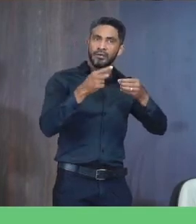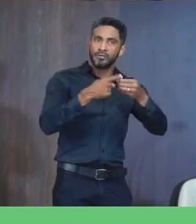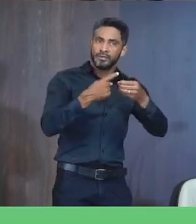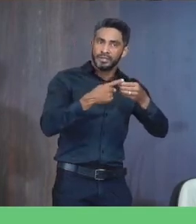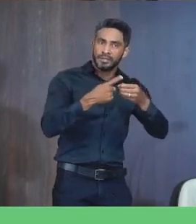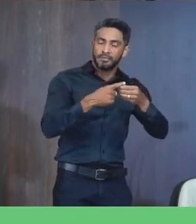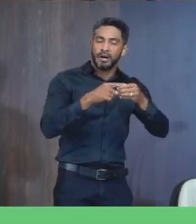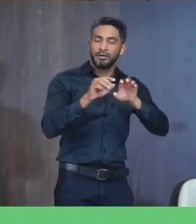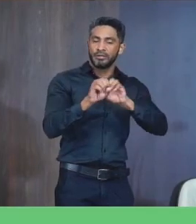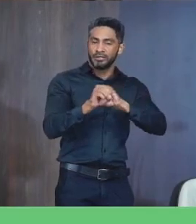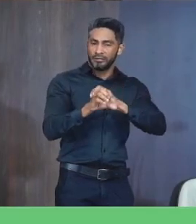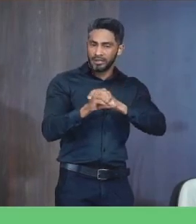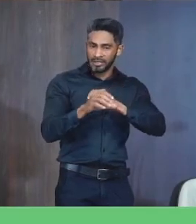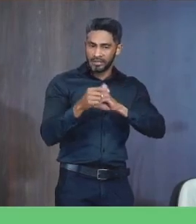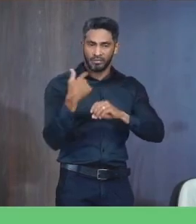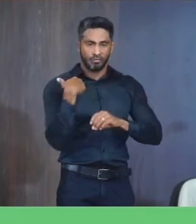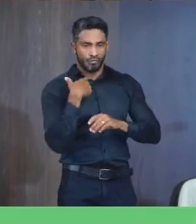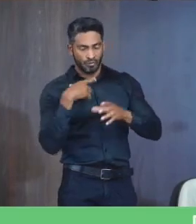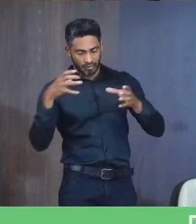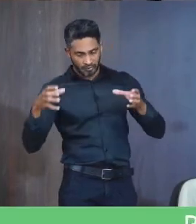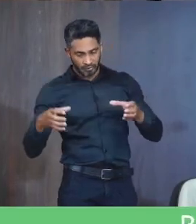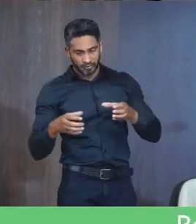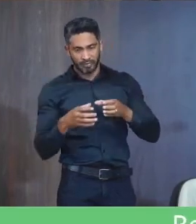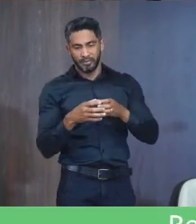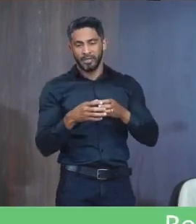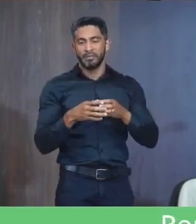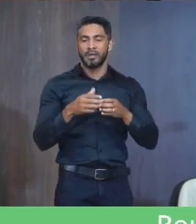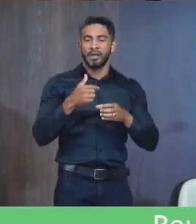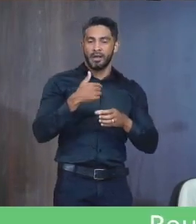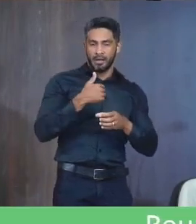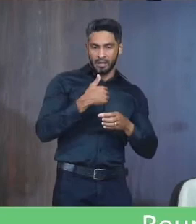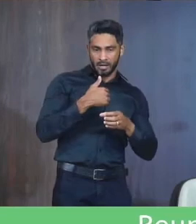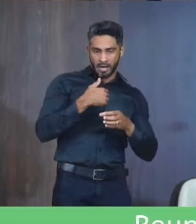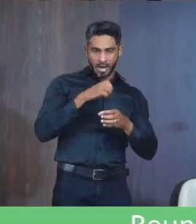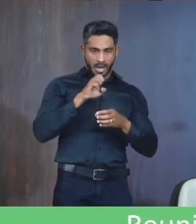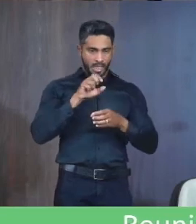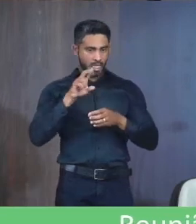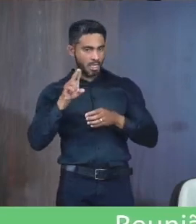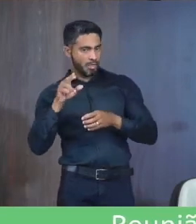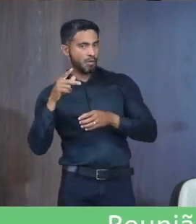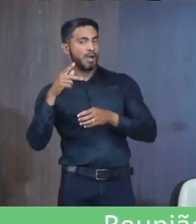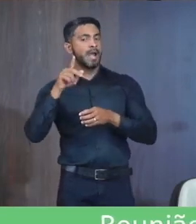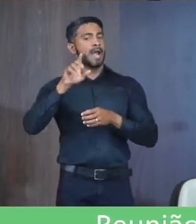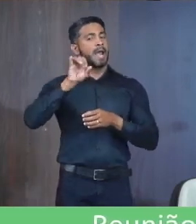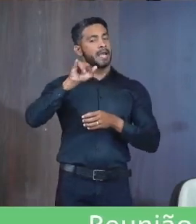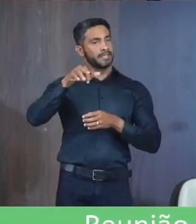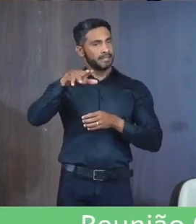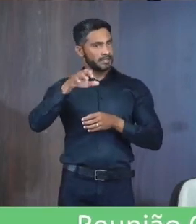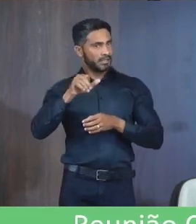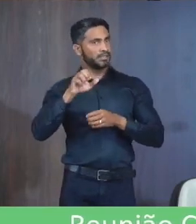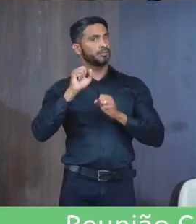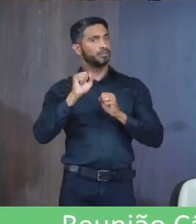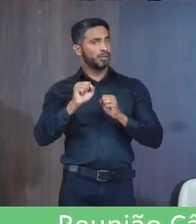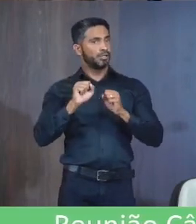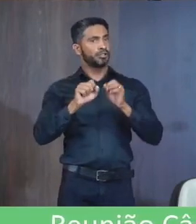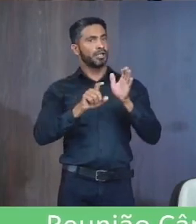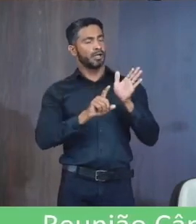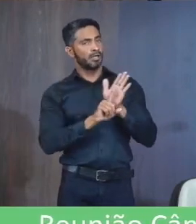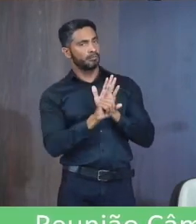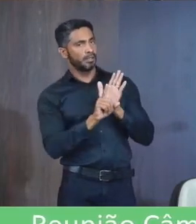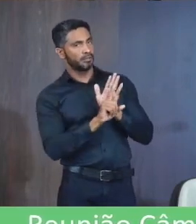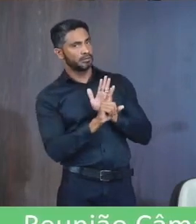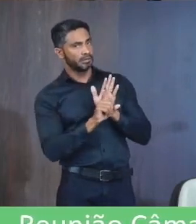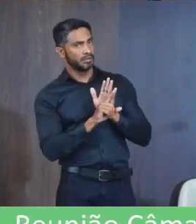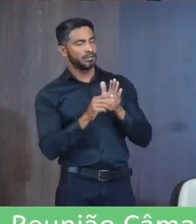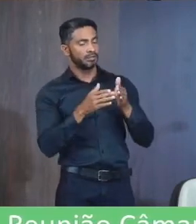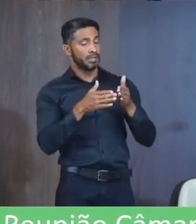Nós Enquanto Membro Eu Islani A gente Nós podemos Ter Estar levando Essa pauta Esse